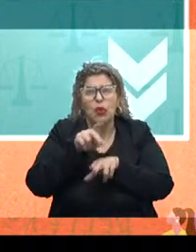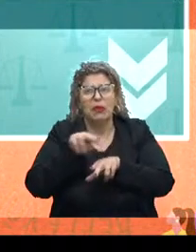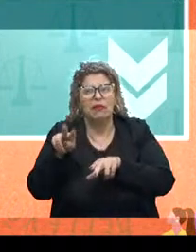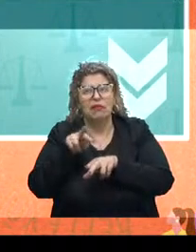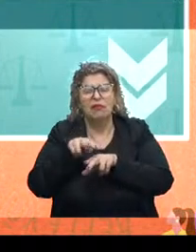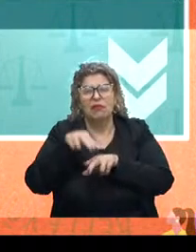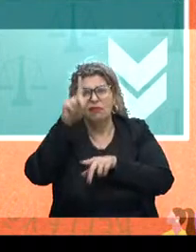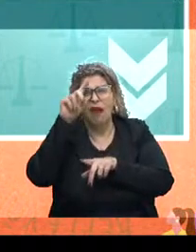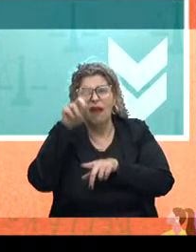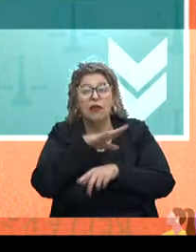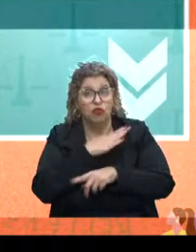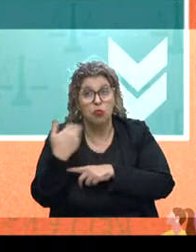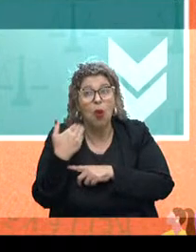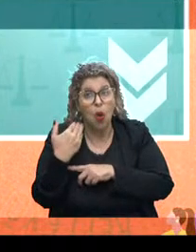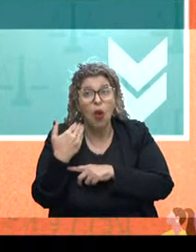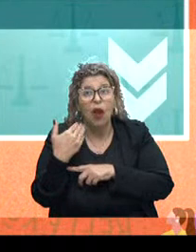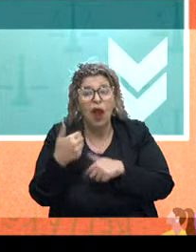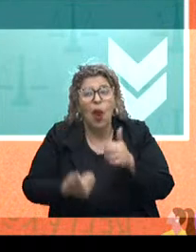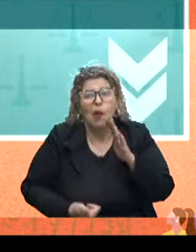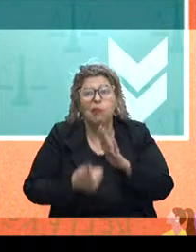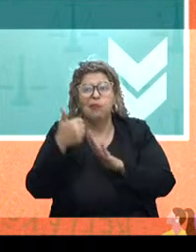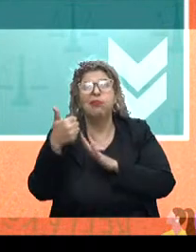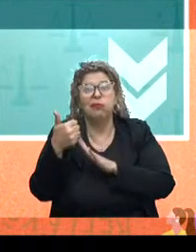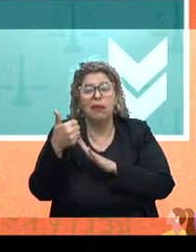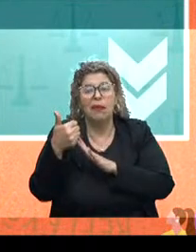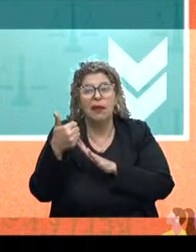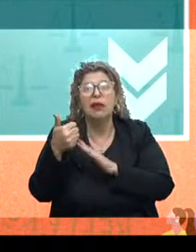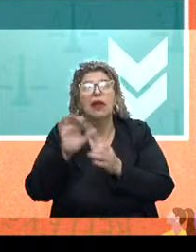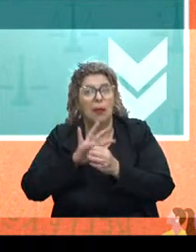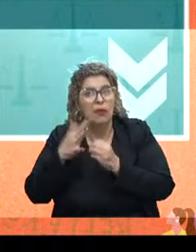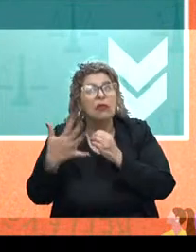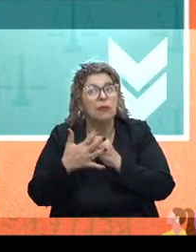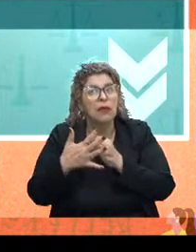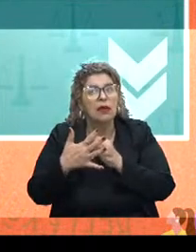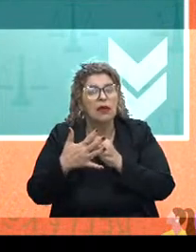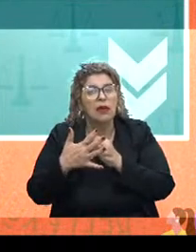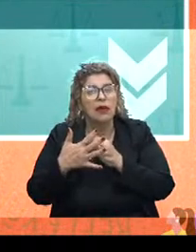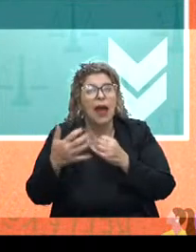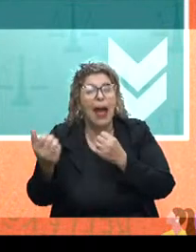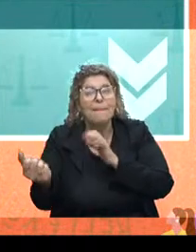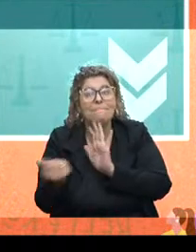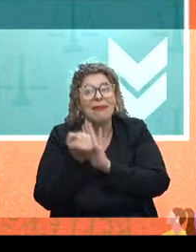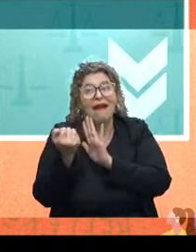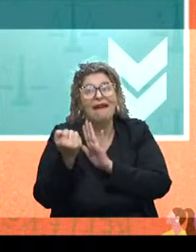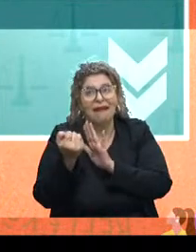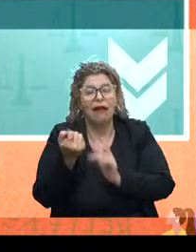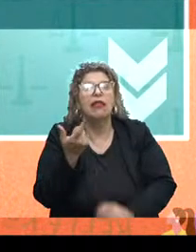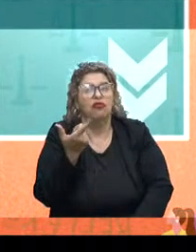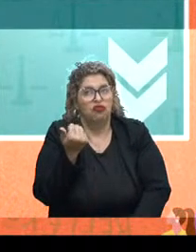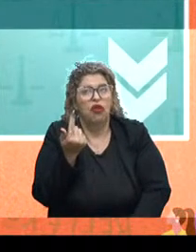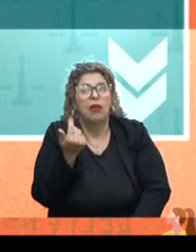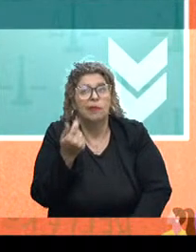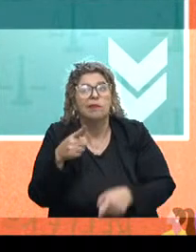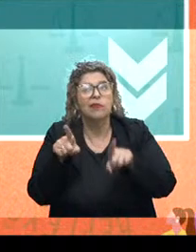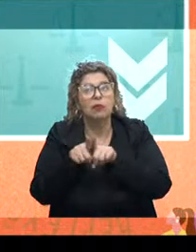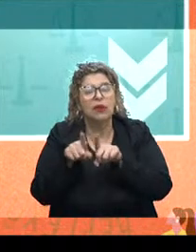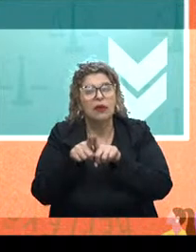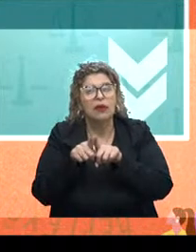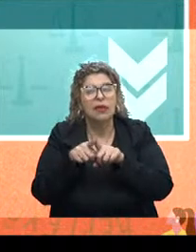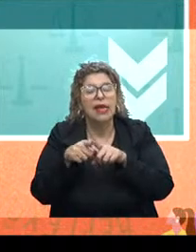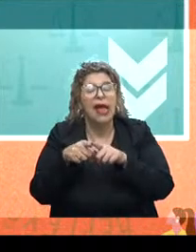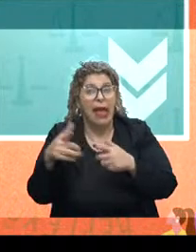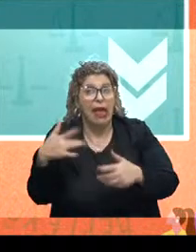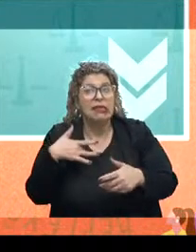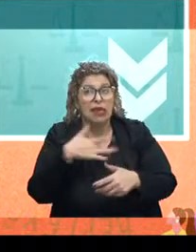morte. Esse é o primeiro rastro que a pandemia deixa. E o segundo rastro é o financeiro. É a saúde